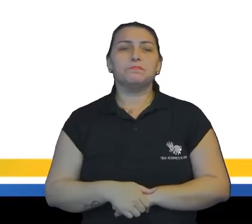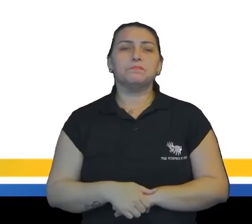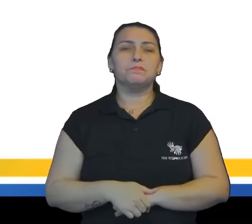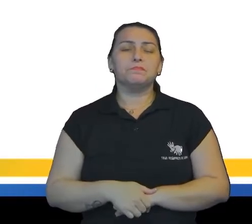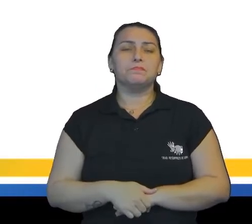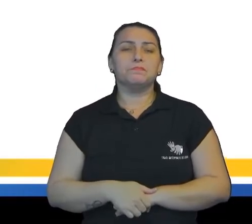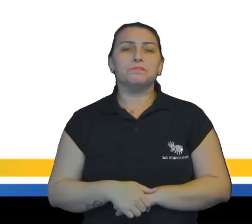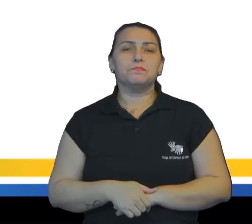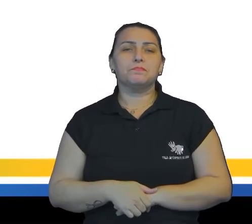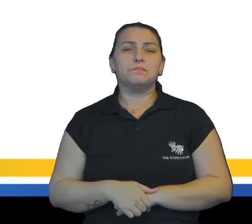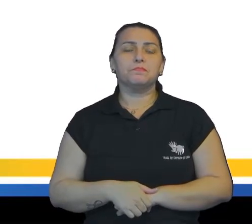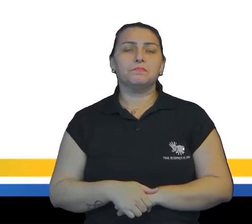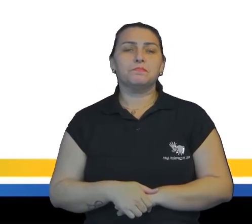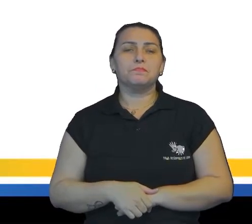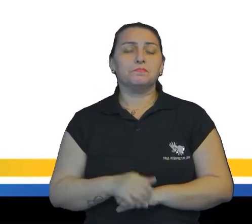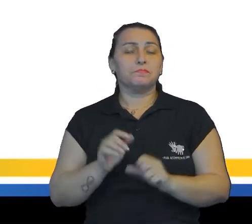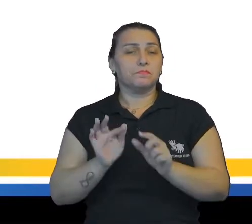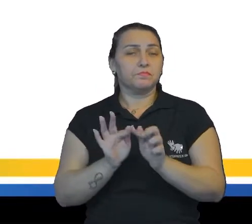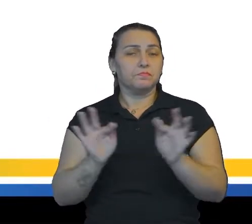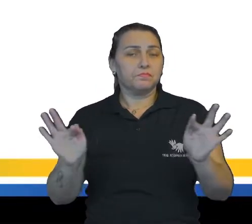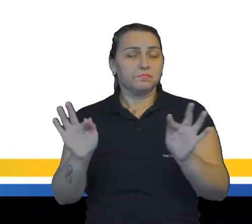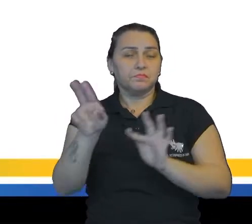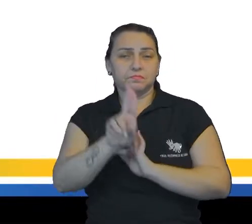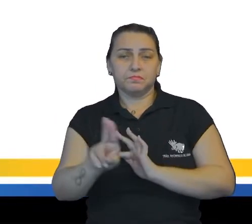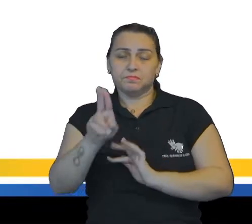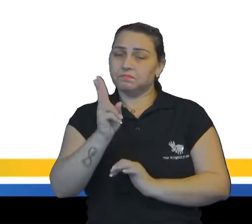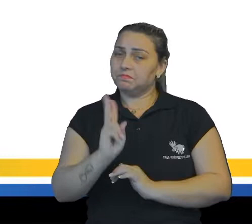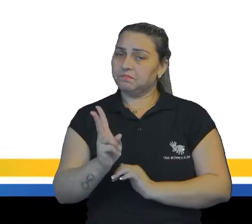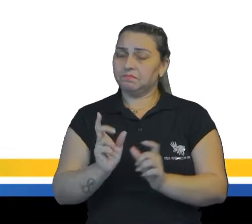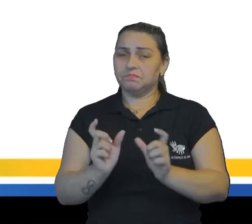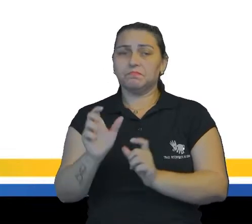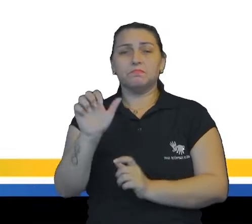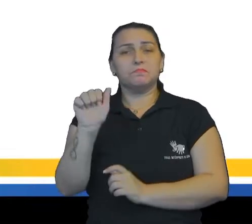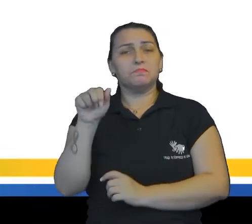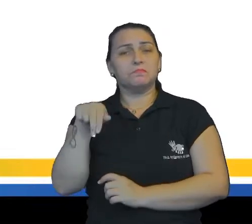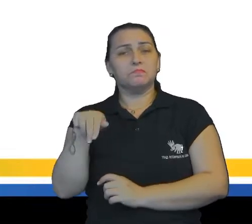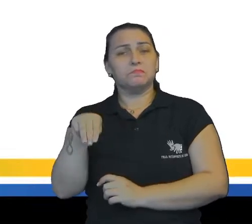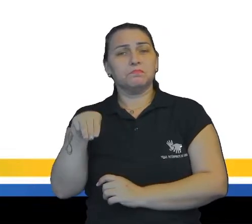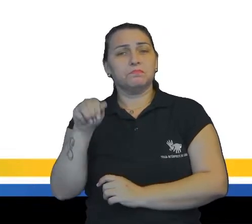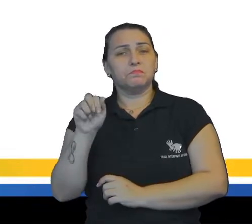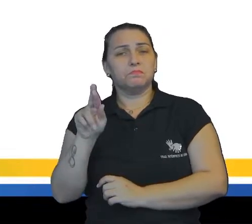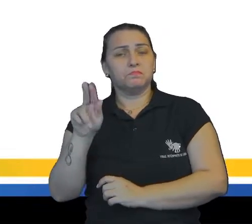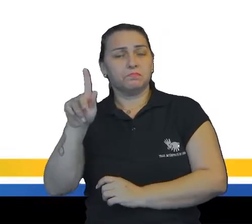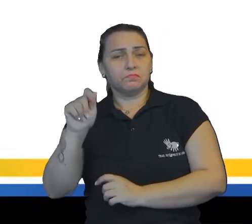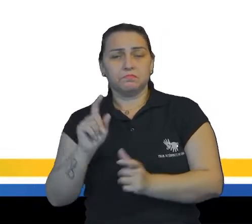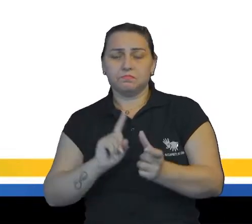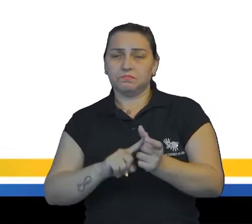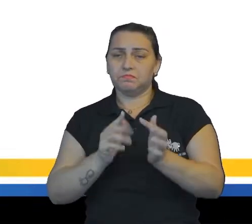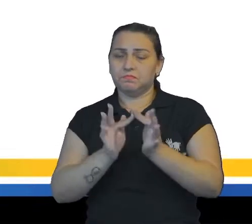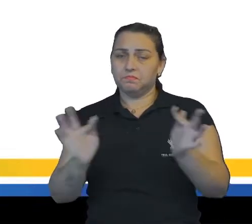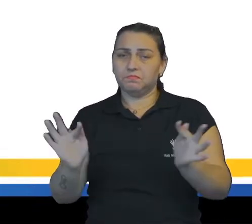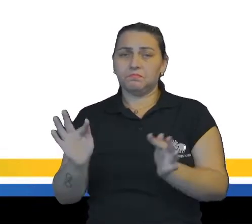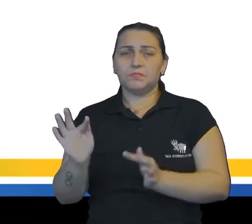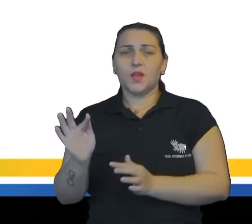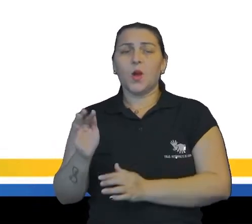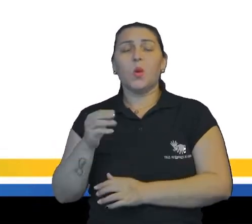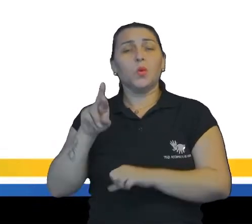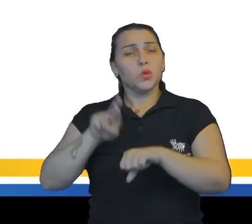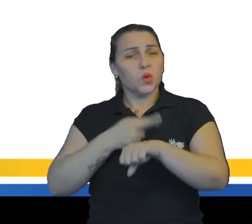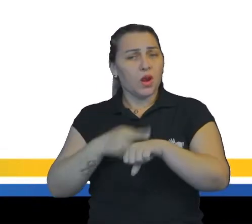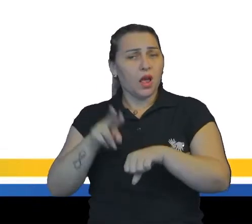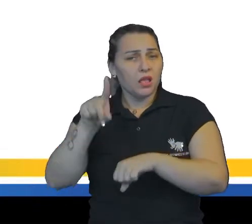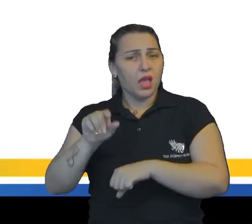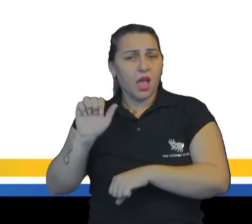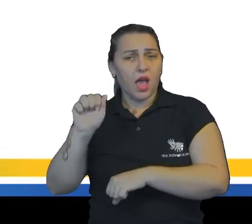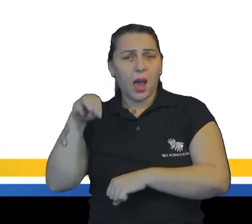Aqui a gente tem a frase usando a mesma palavra, amargo. Na primeira frase, nós temos Aquele chocolate é